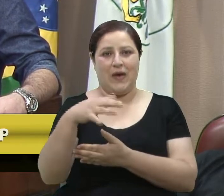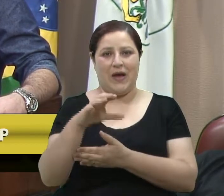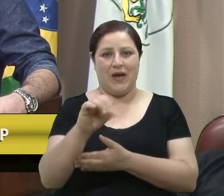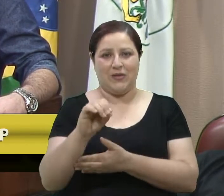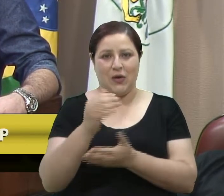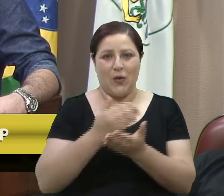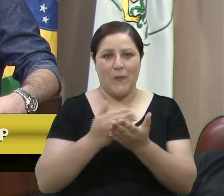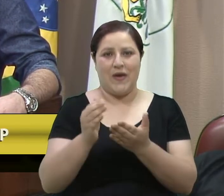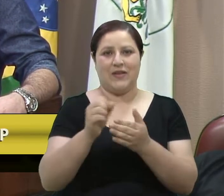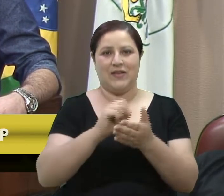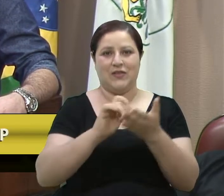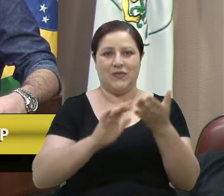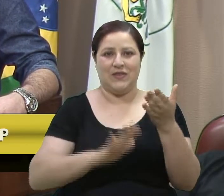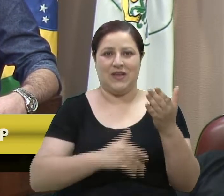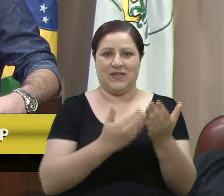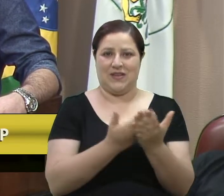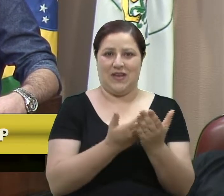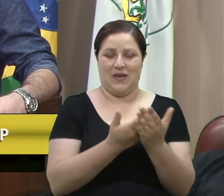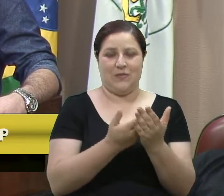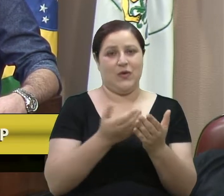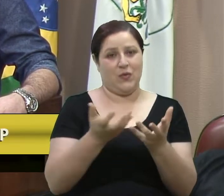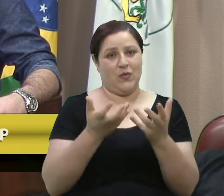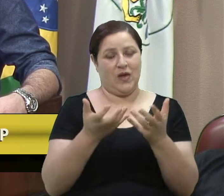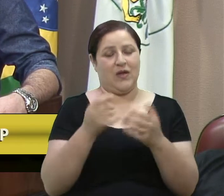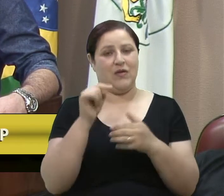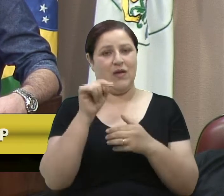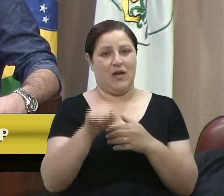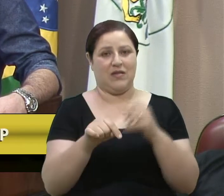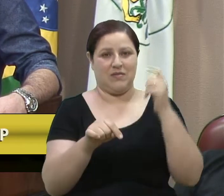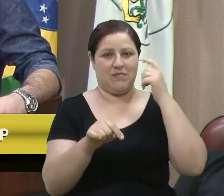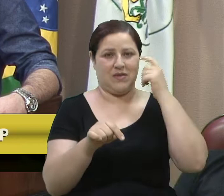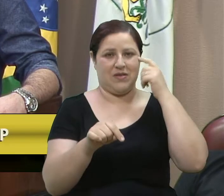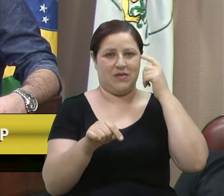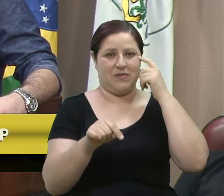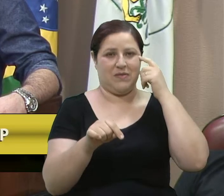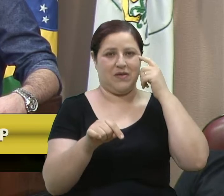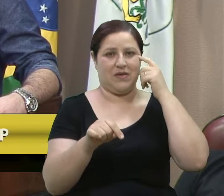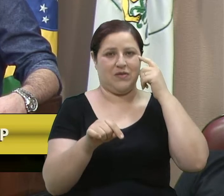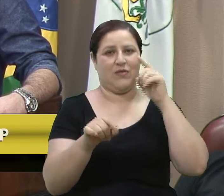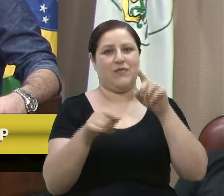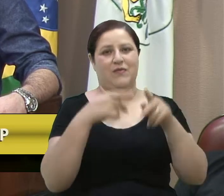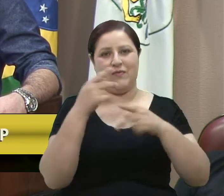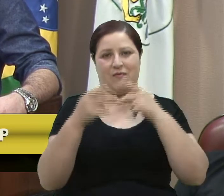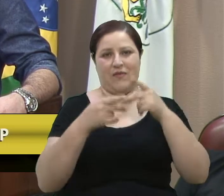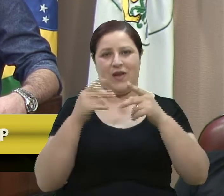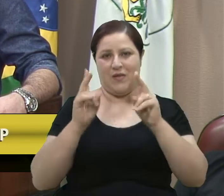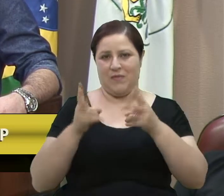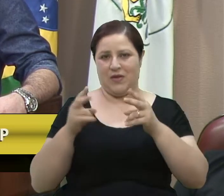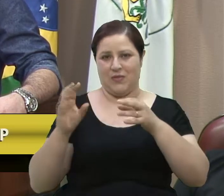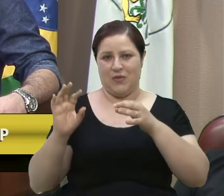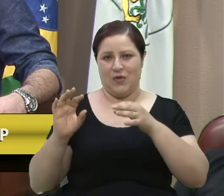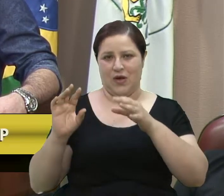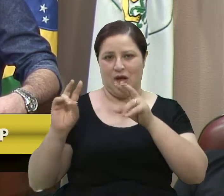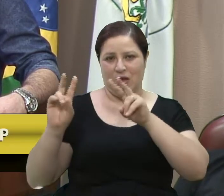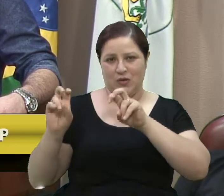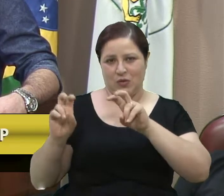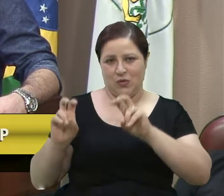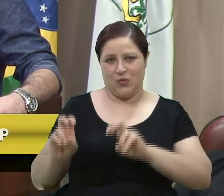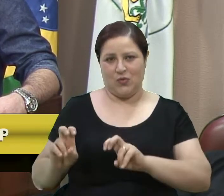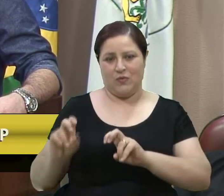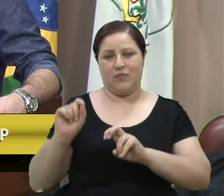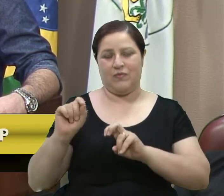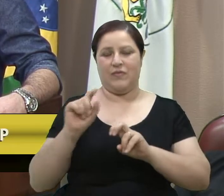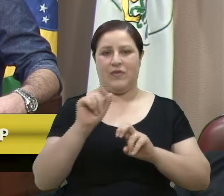de pensamento e de fala, eu quero falar sobre a instalação da escola